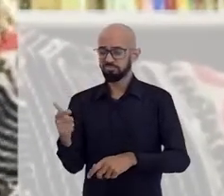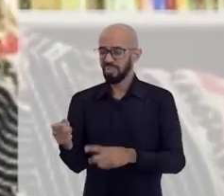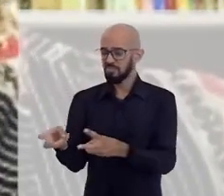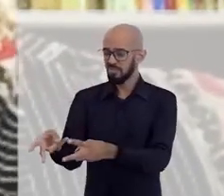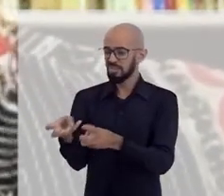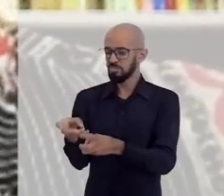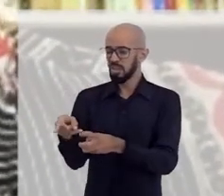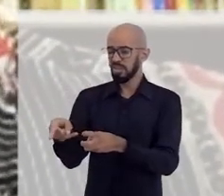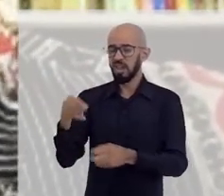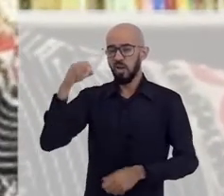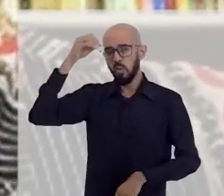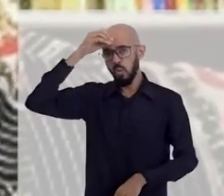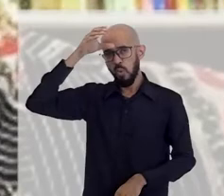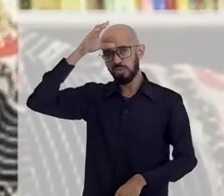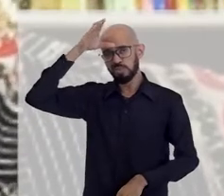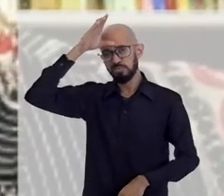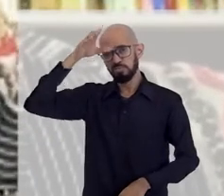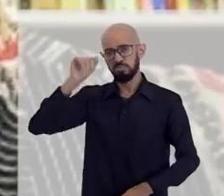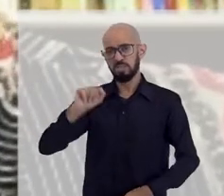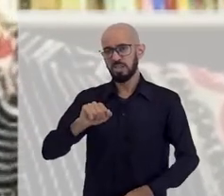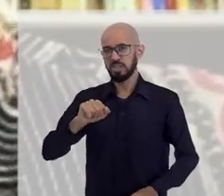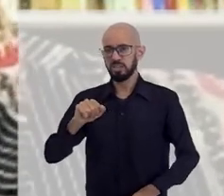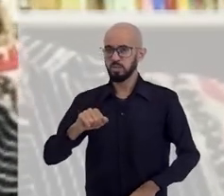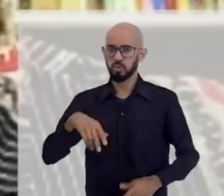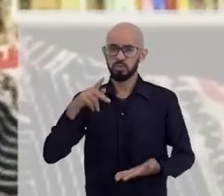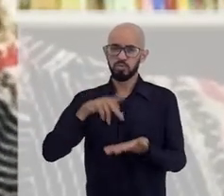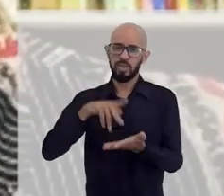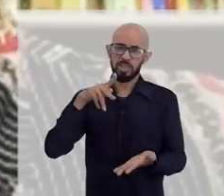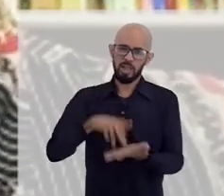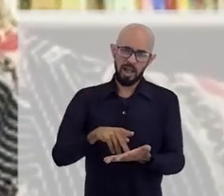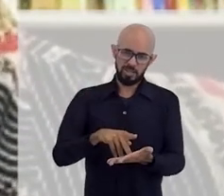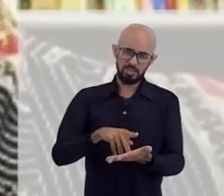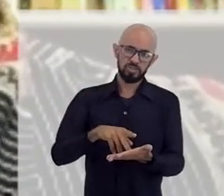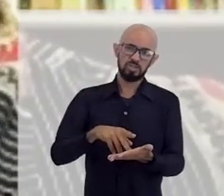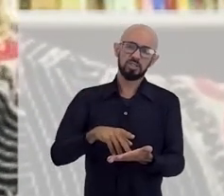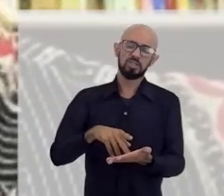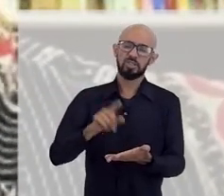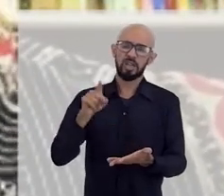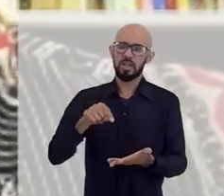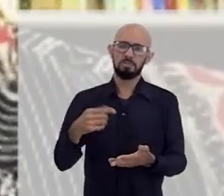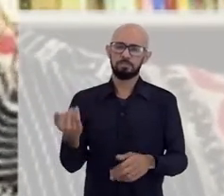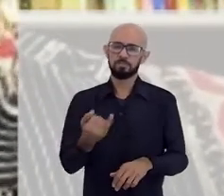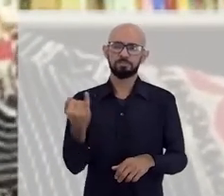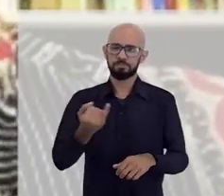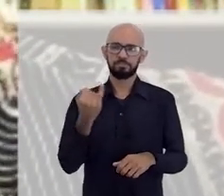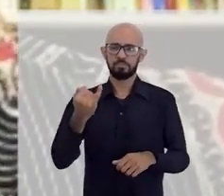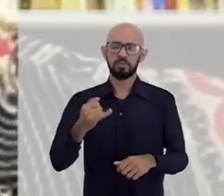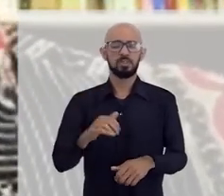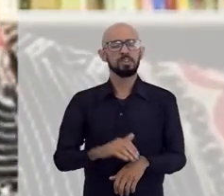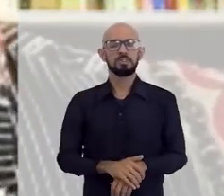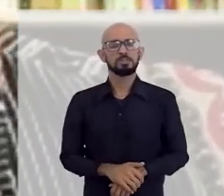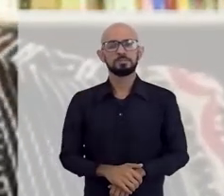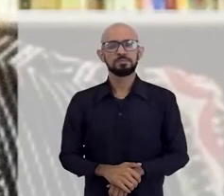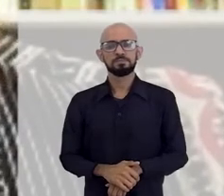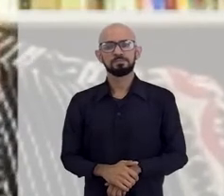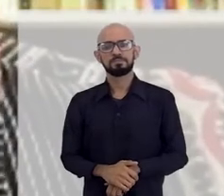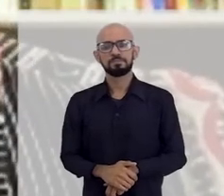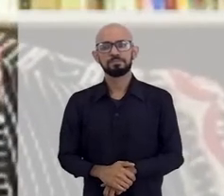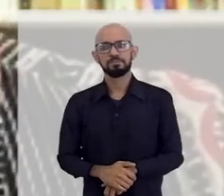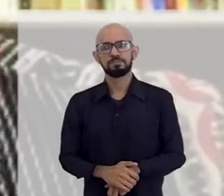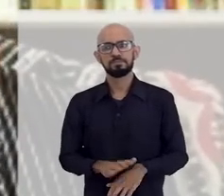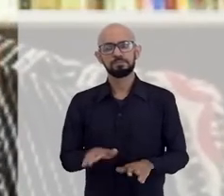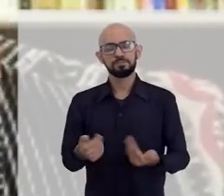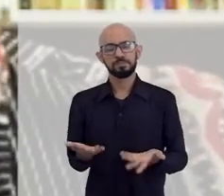como um conhecimento que é o conhecimento vigente, o conhecimento predominante e que dá status, né? Então,